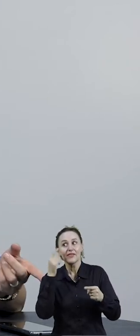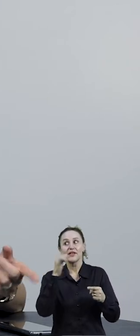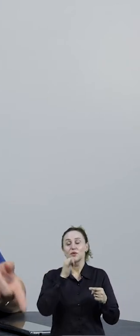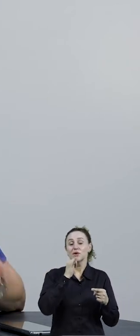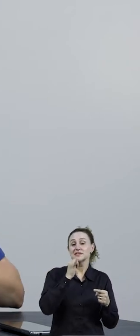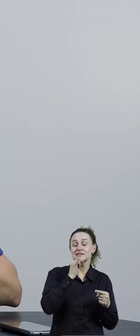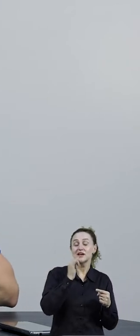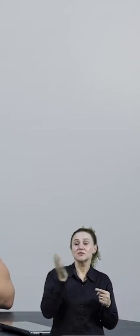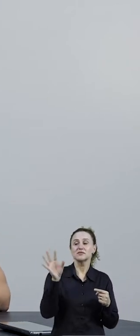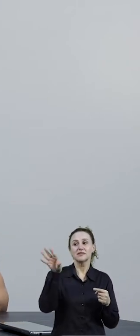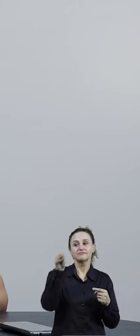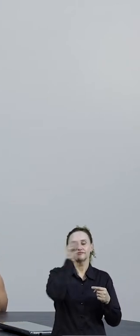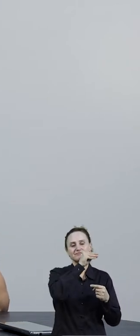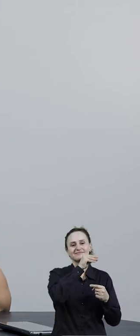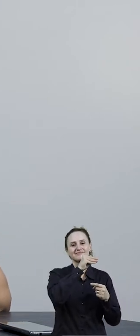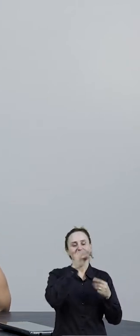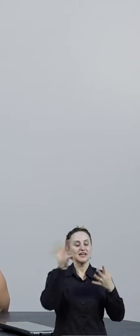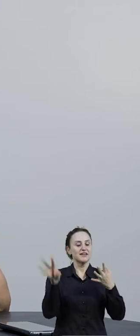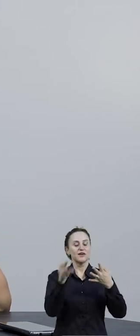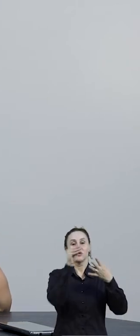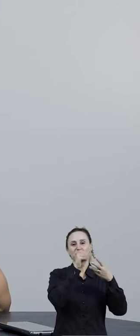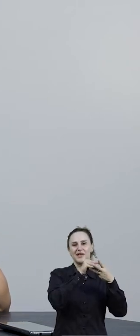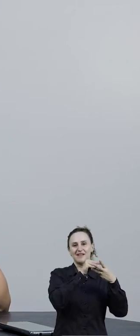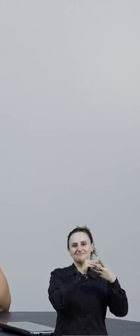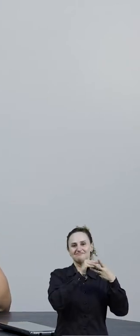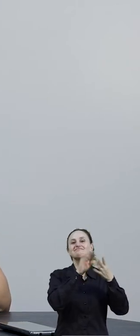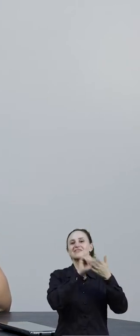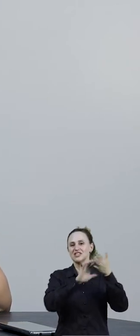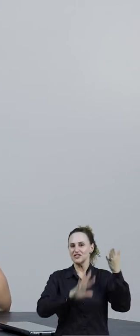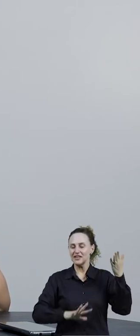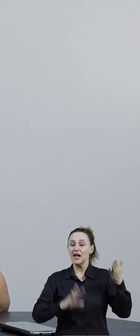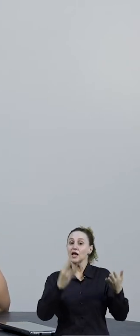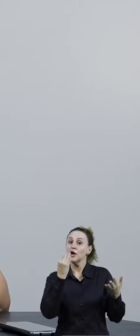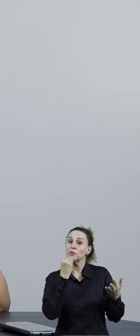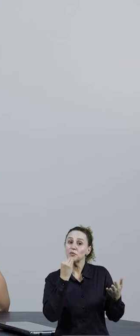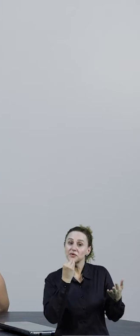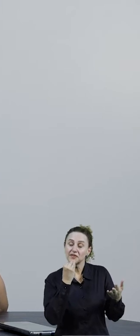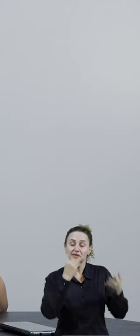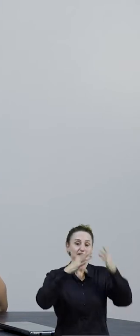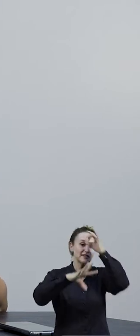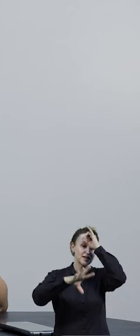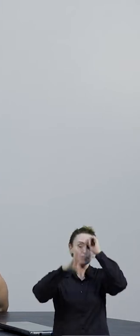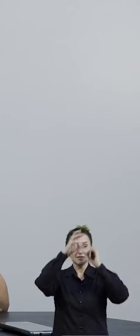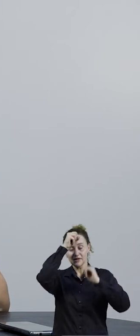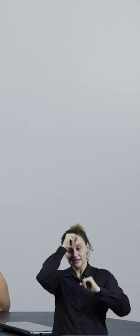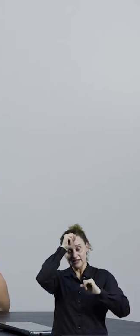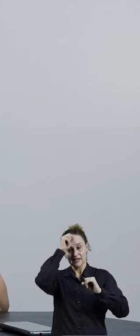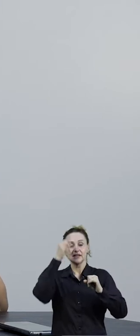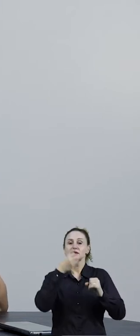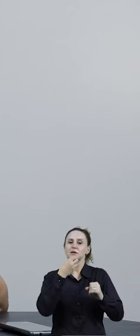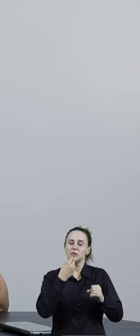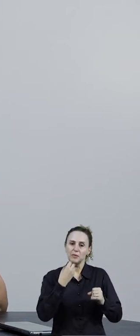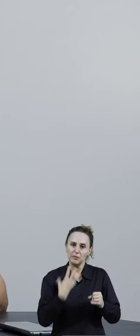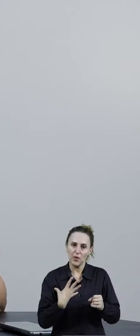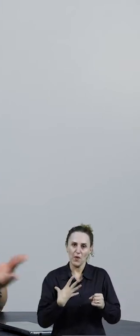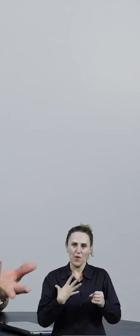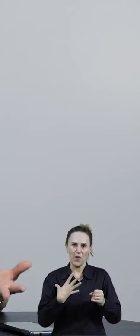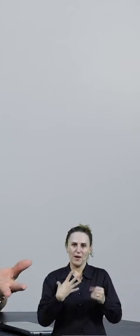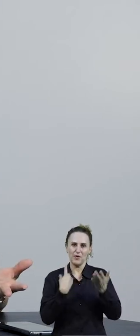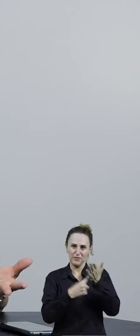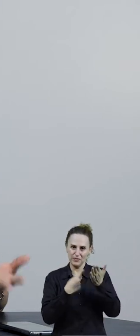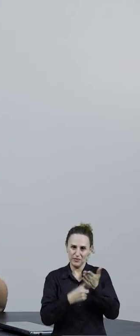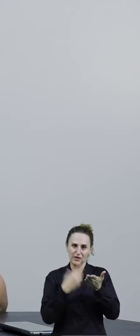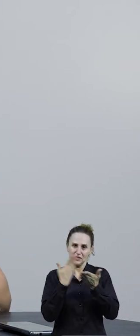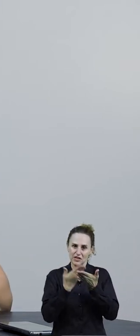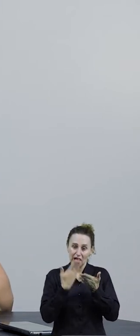os exemplos que estão lá, vão vir aqui. Vejam, é mais uma oportunidade de vocês aprenderem, de vocês verem boas propostas de aula, ou